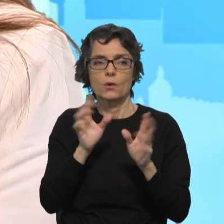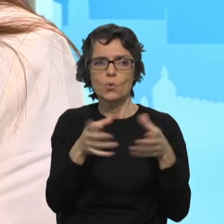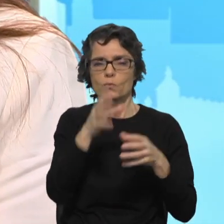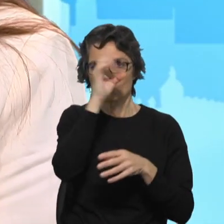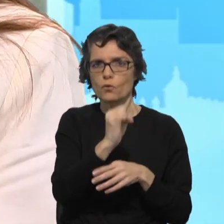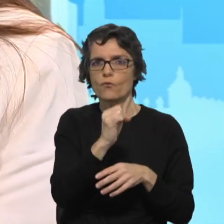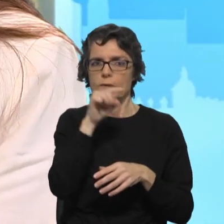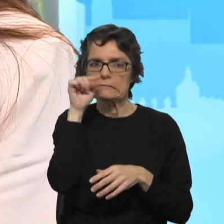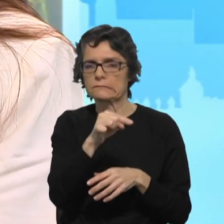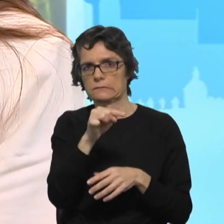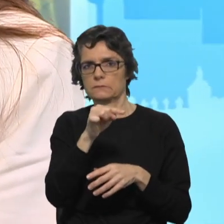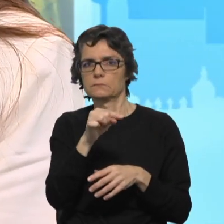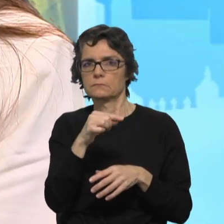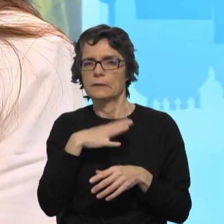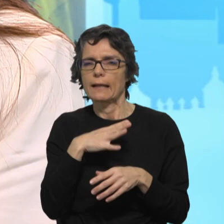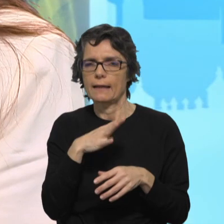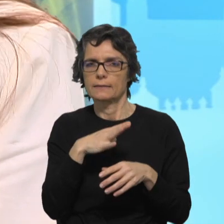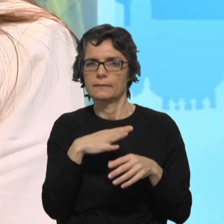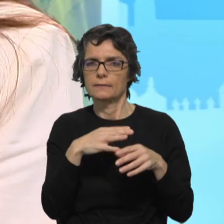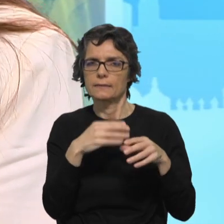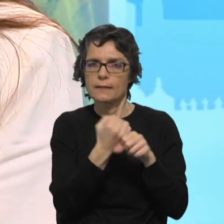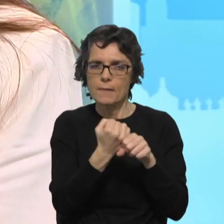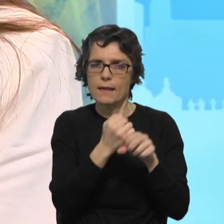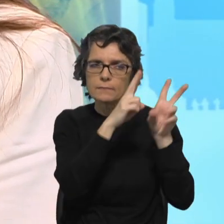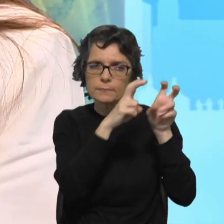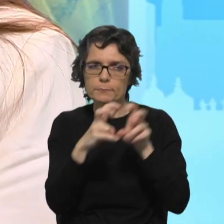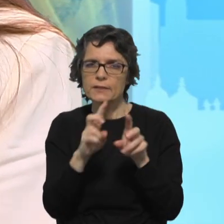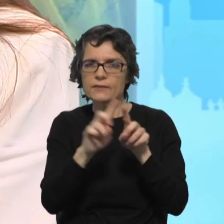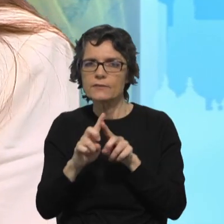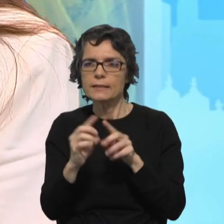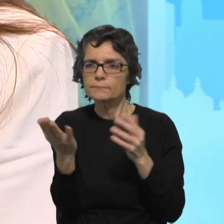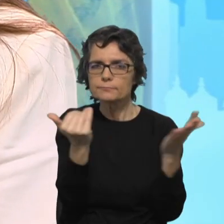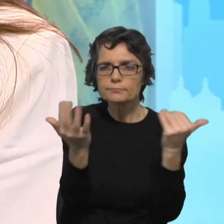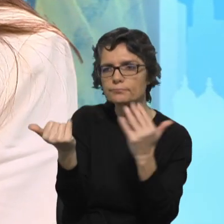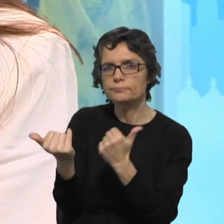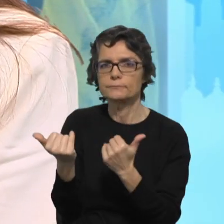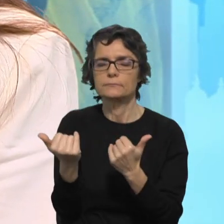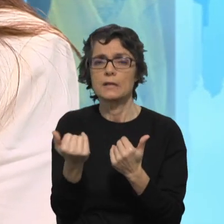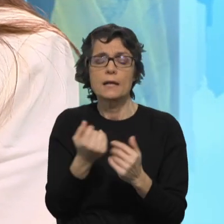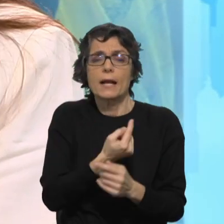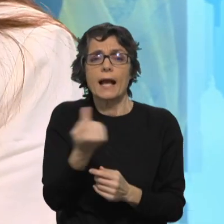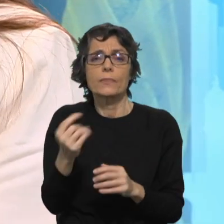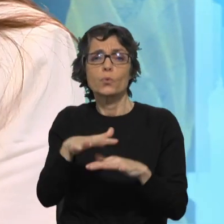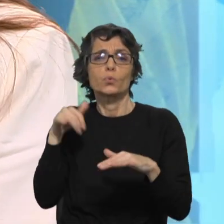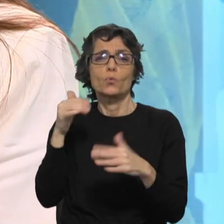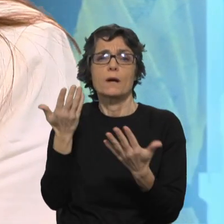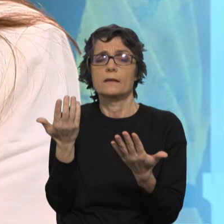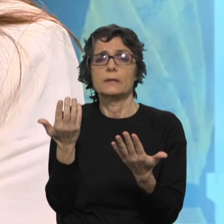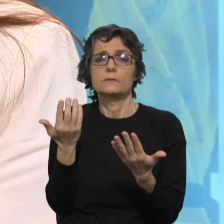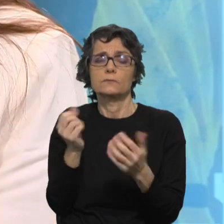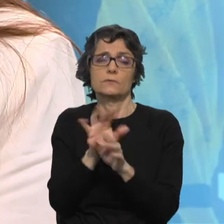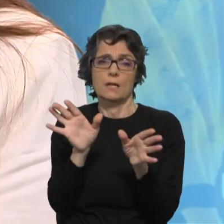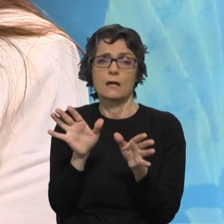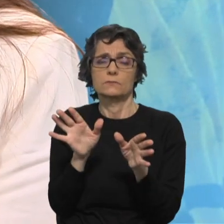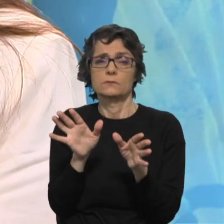que é formado e que pode trabalhar nas questões. E depois, todos têm um papel no Parlamento, e olhando para o Parlamento,